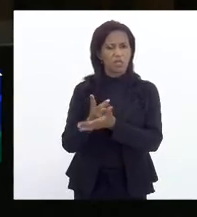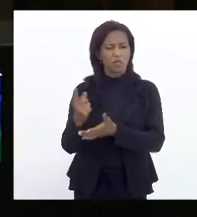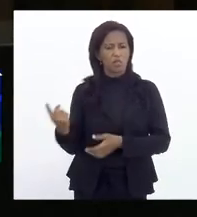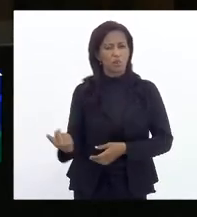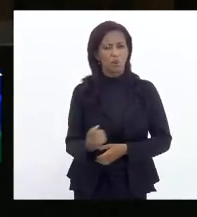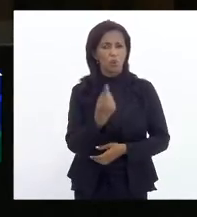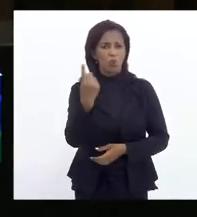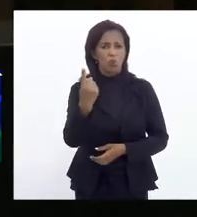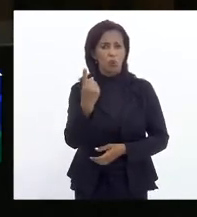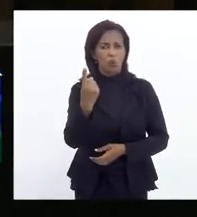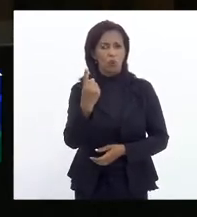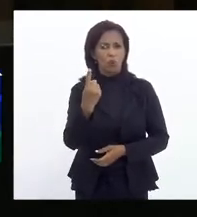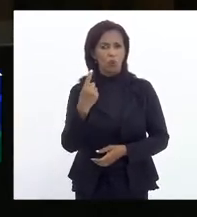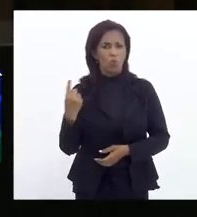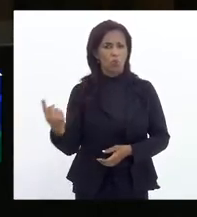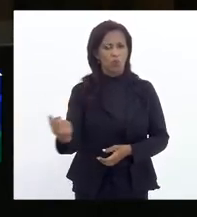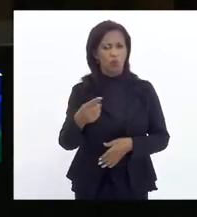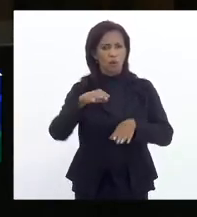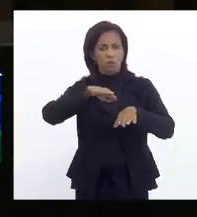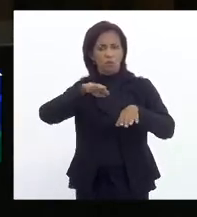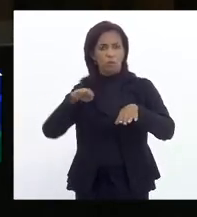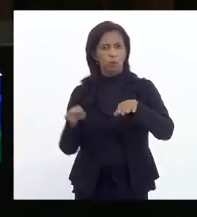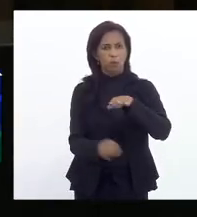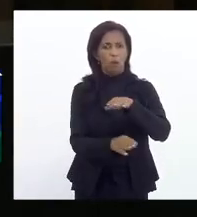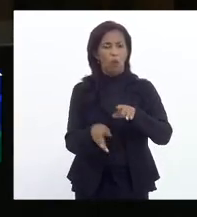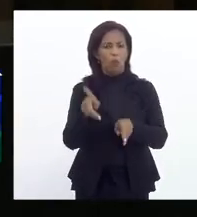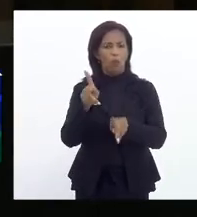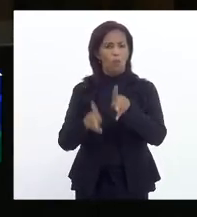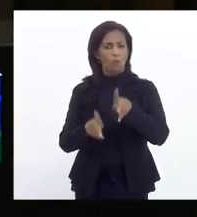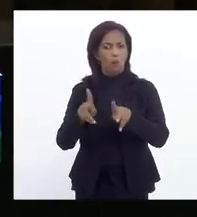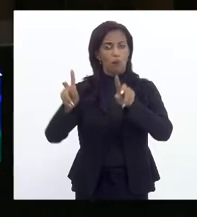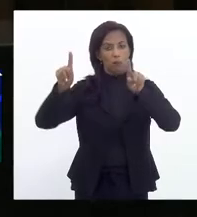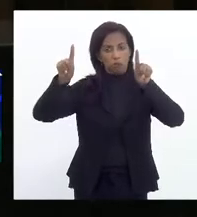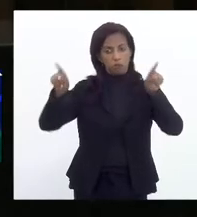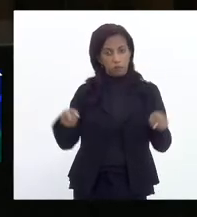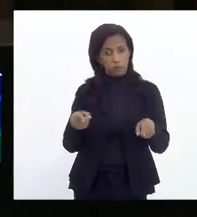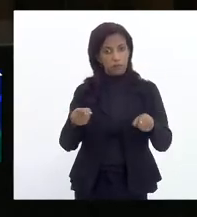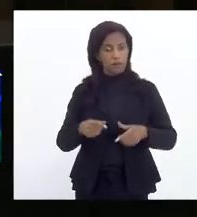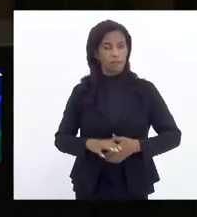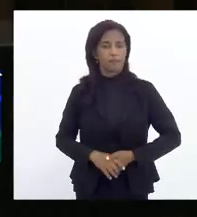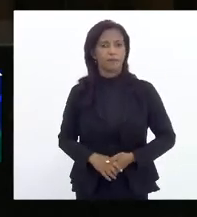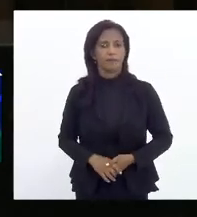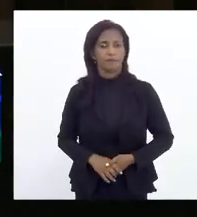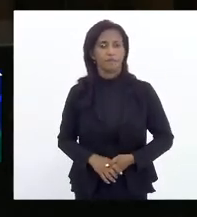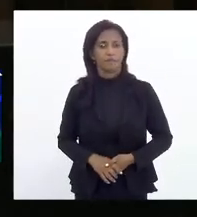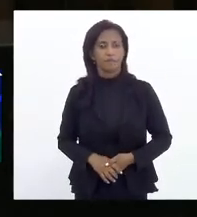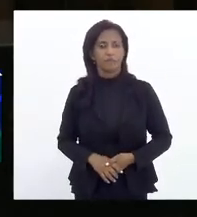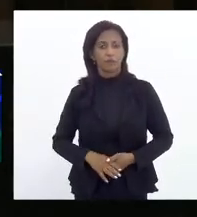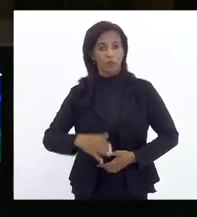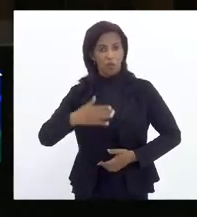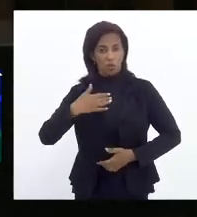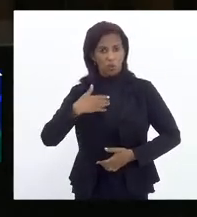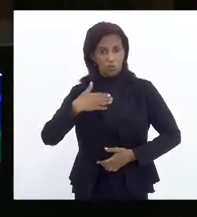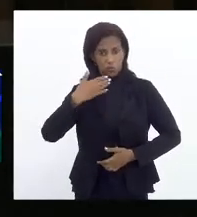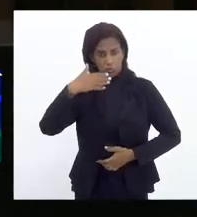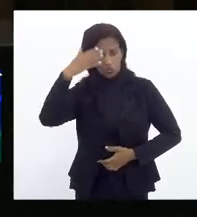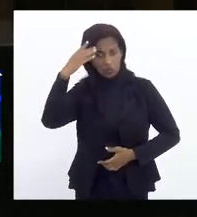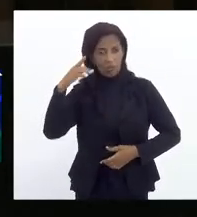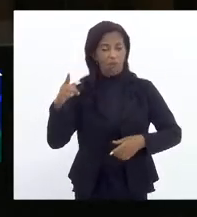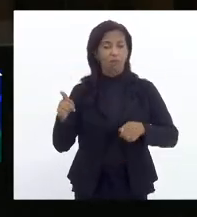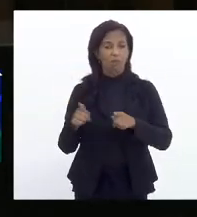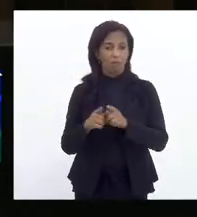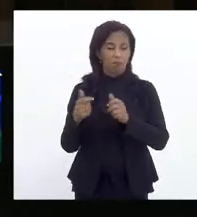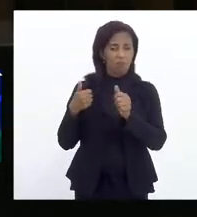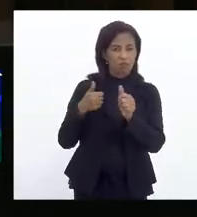fatores da nossa inferioridade como povo, fecha aspas, os judeus também foram perseguidos,